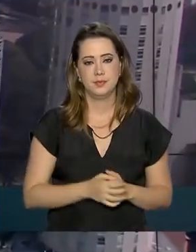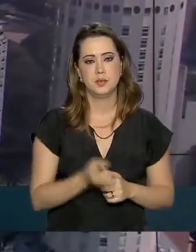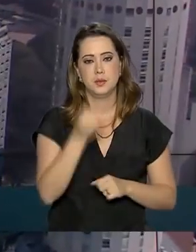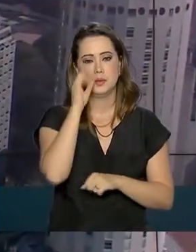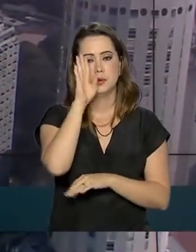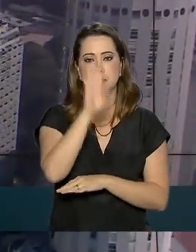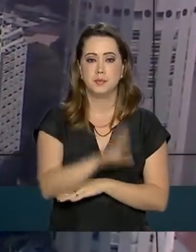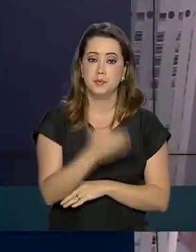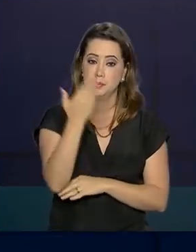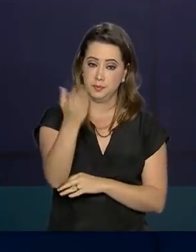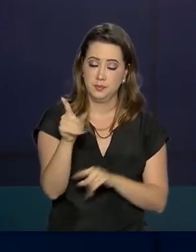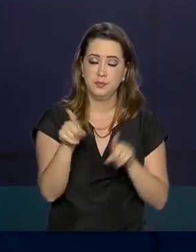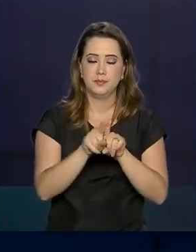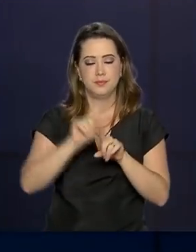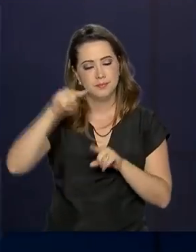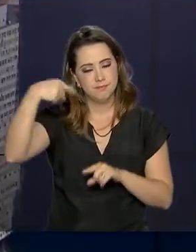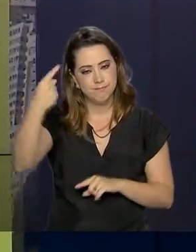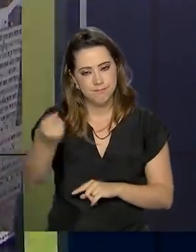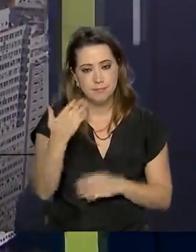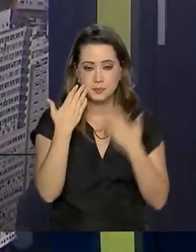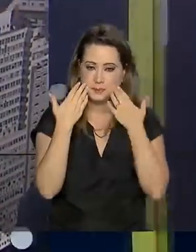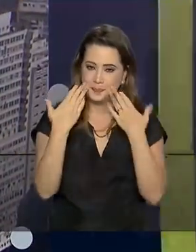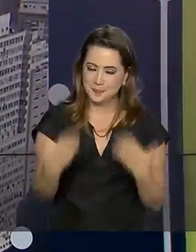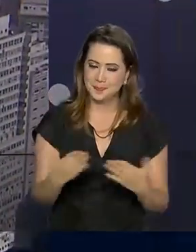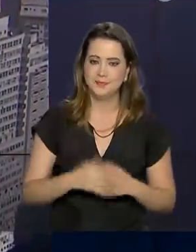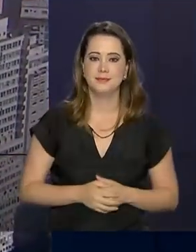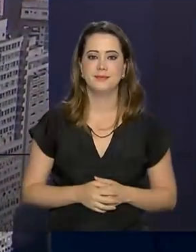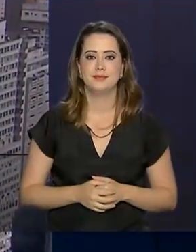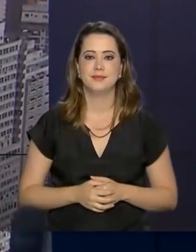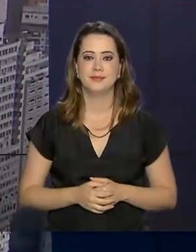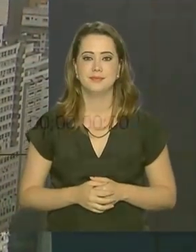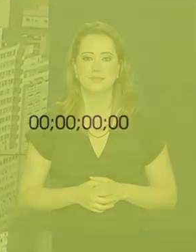sociais. Uma boa tarde para você e até a próxima edição.